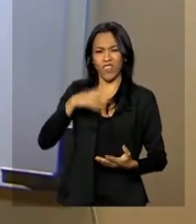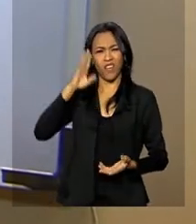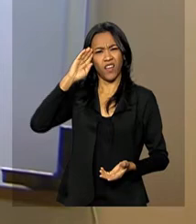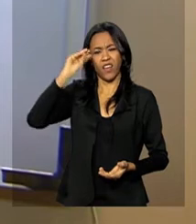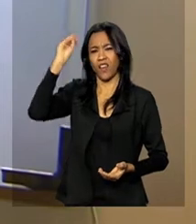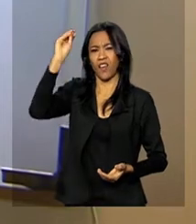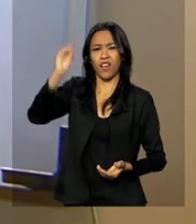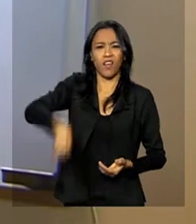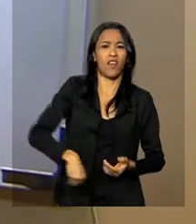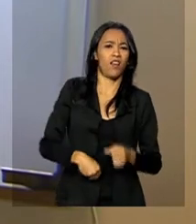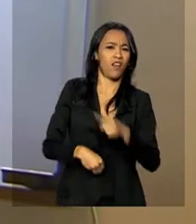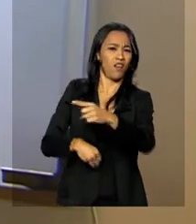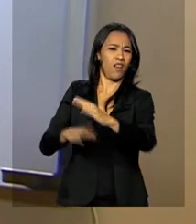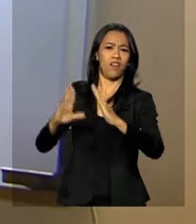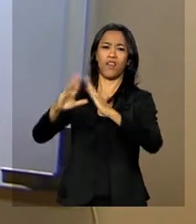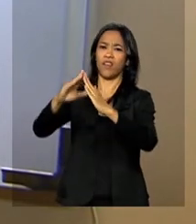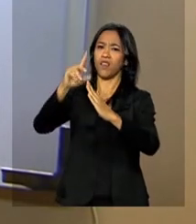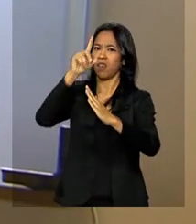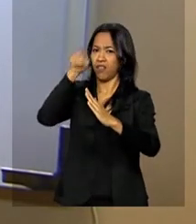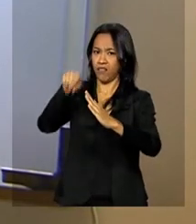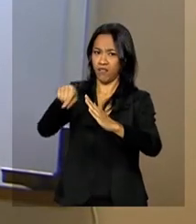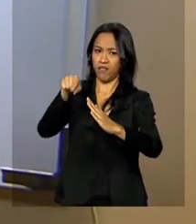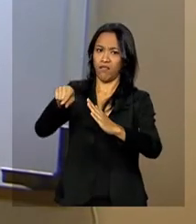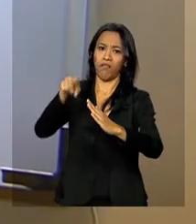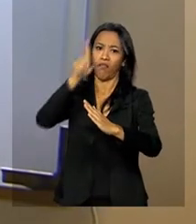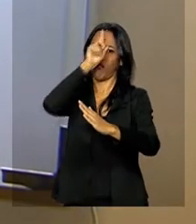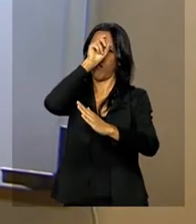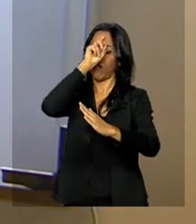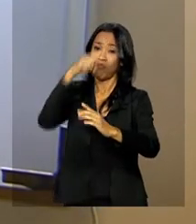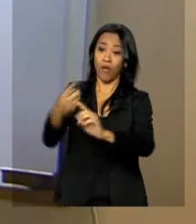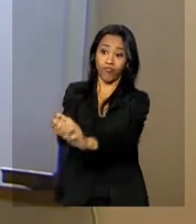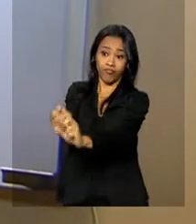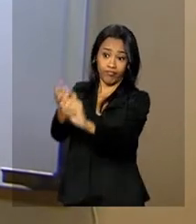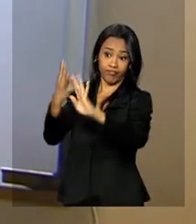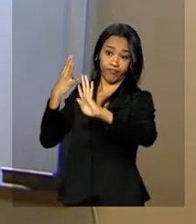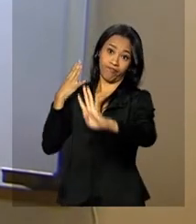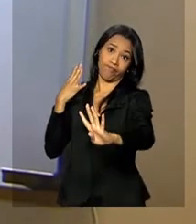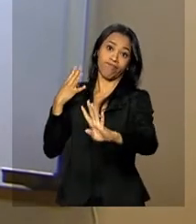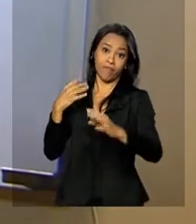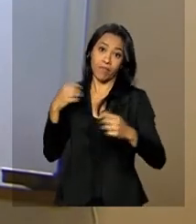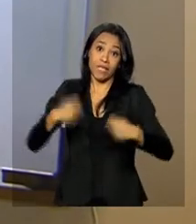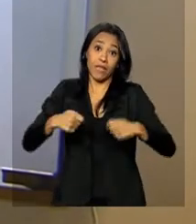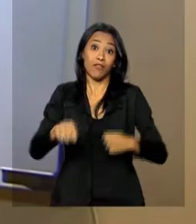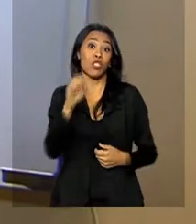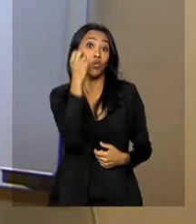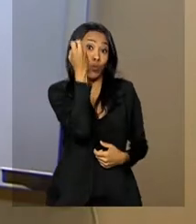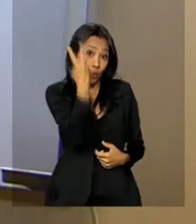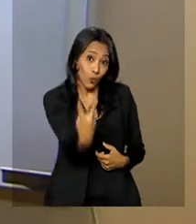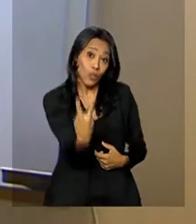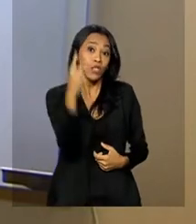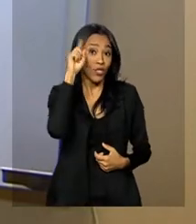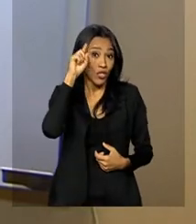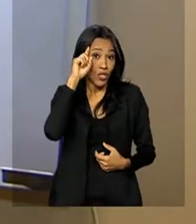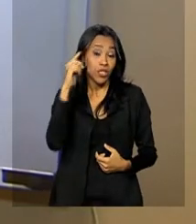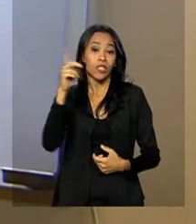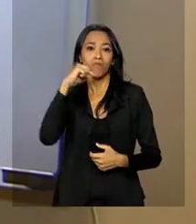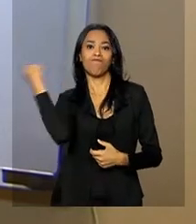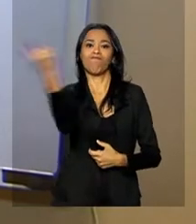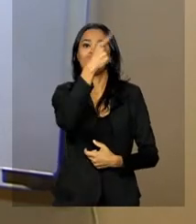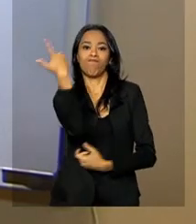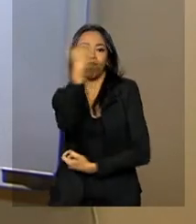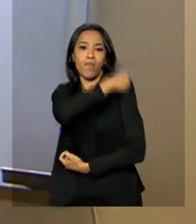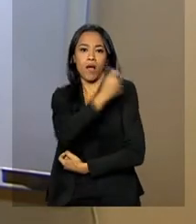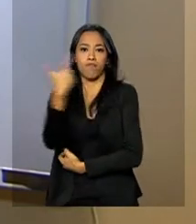vacina naquela fase inicial. Apesar de que fizemos dois dias D para poder conseguir aumentar essa